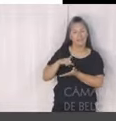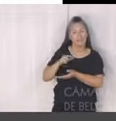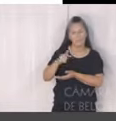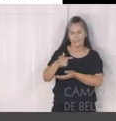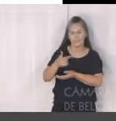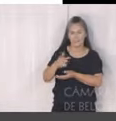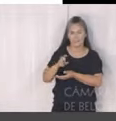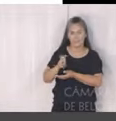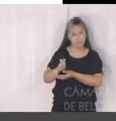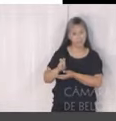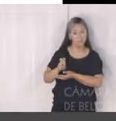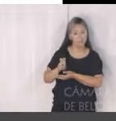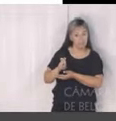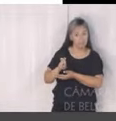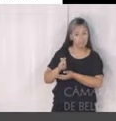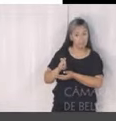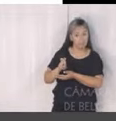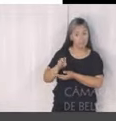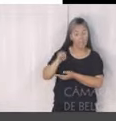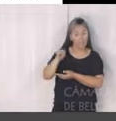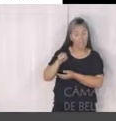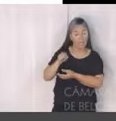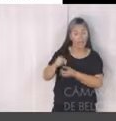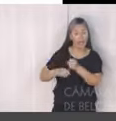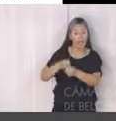no ano de maior atendimento no PPA, que é o ano de 2022.